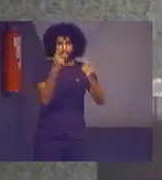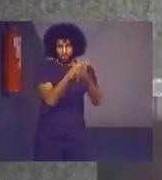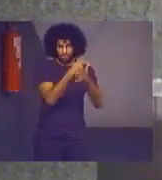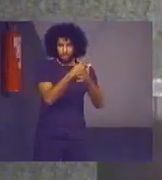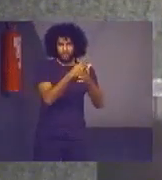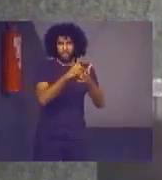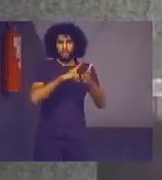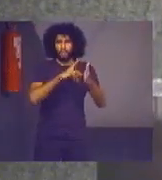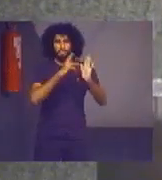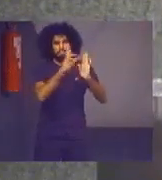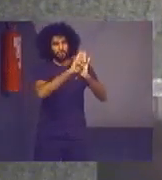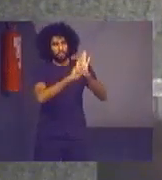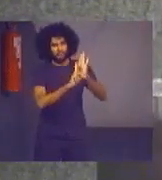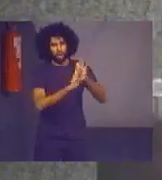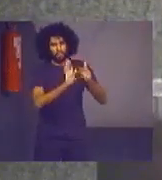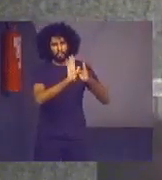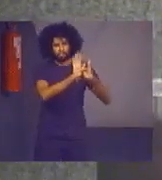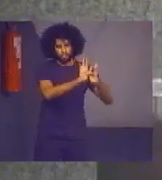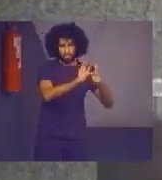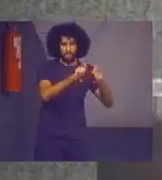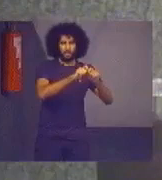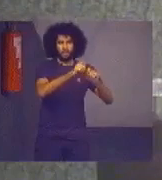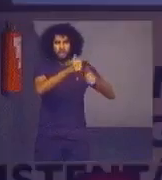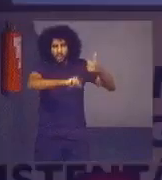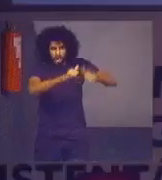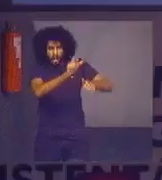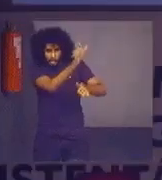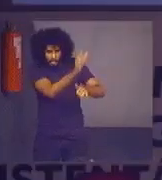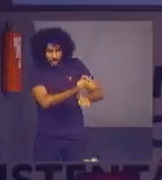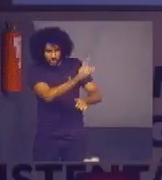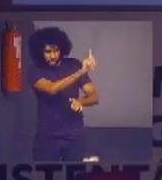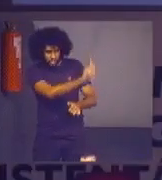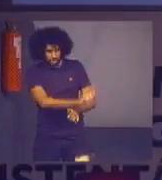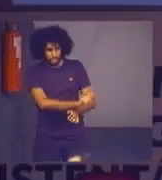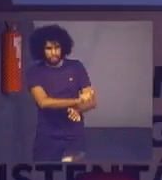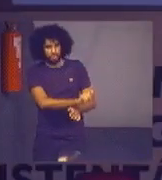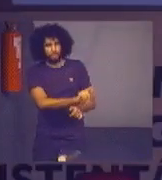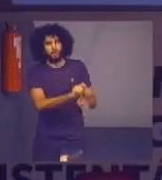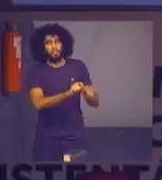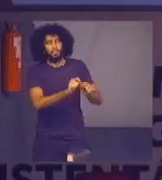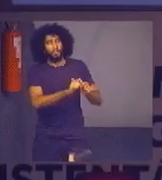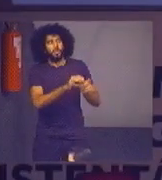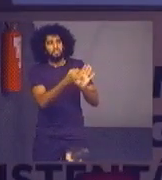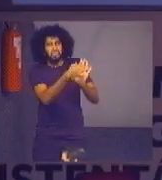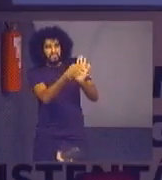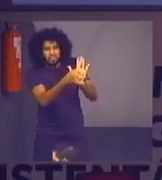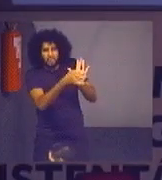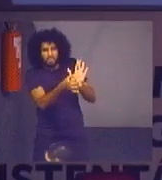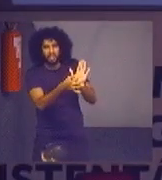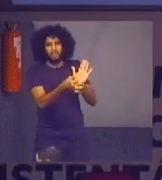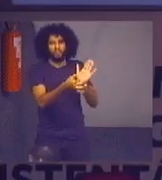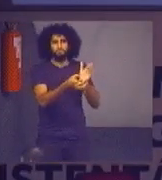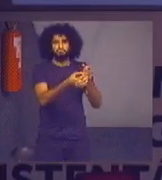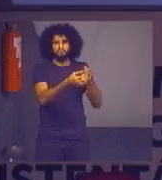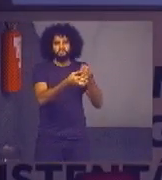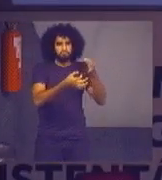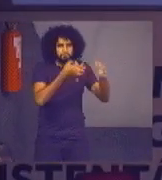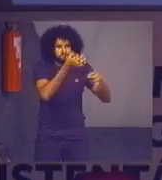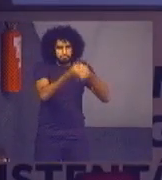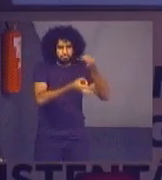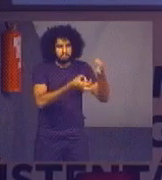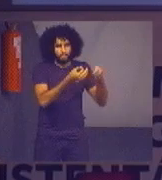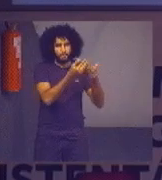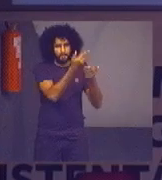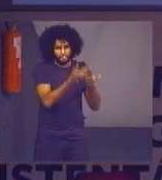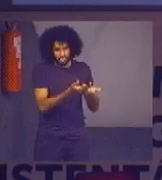gera-se um relatório que é submetido ao gestor para ele fazer os seus comentários. Esse relatório